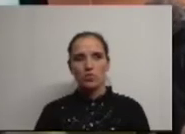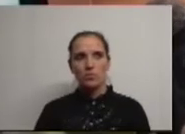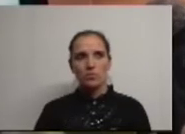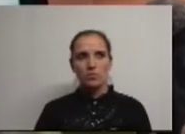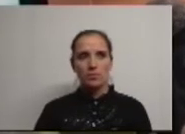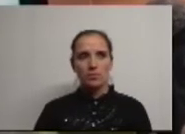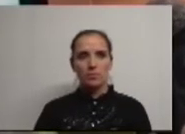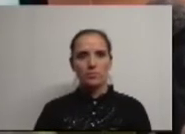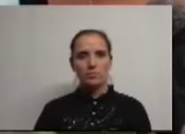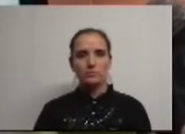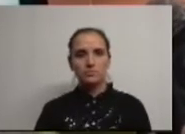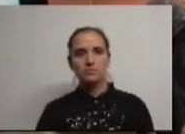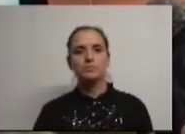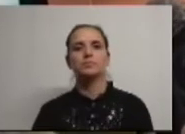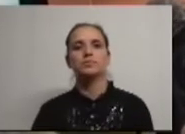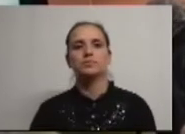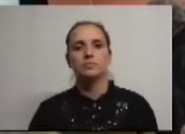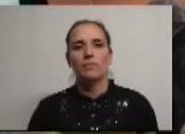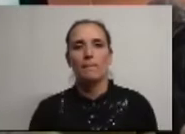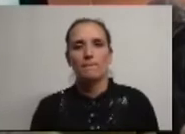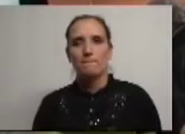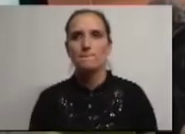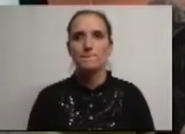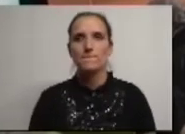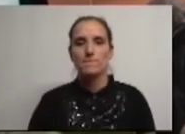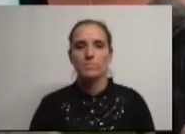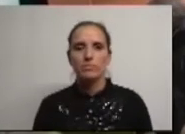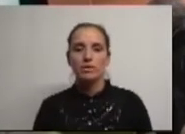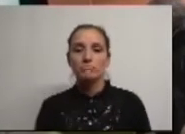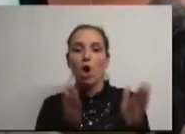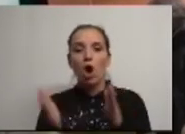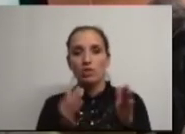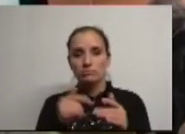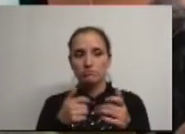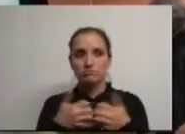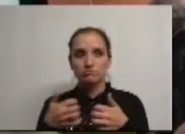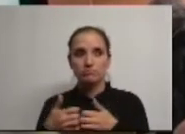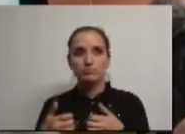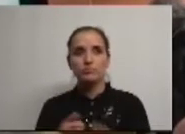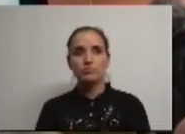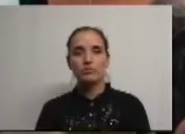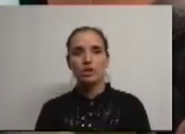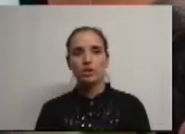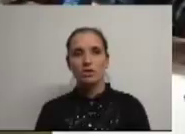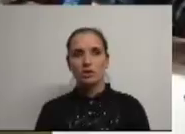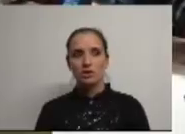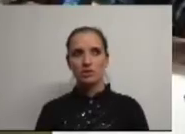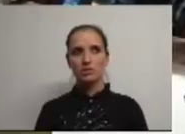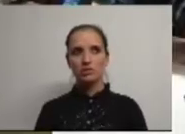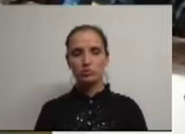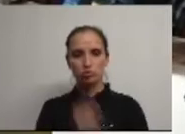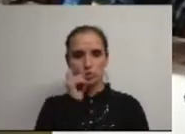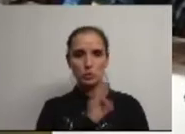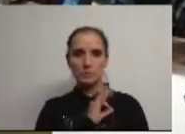Posto isto, enfim, e seguindo aqui a ordem da nossa convocatória, Sr.